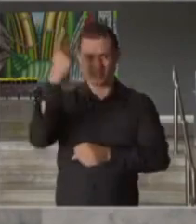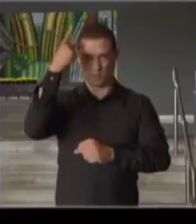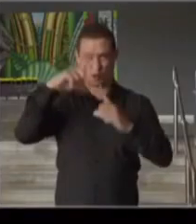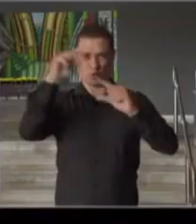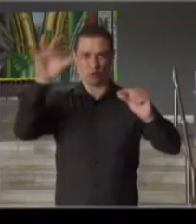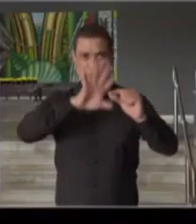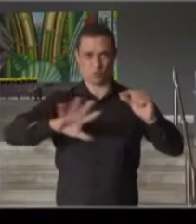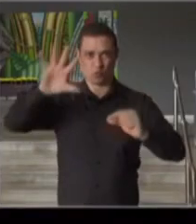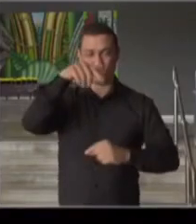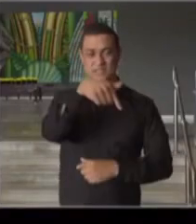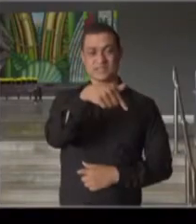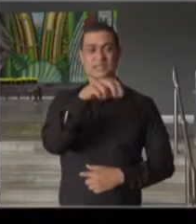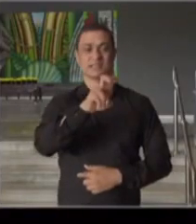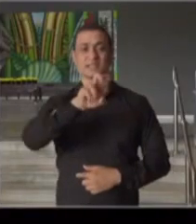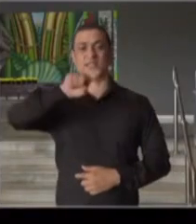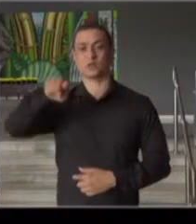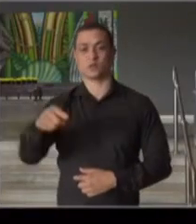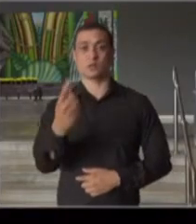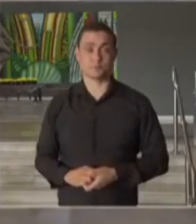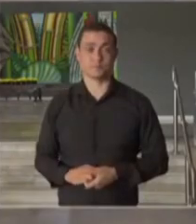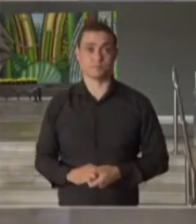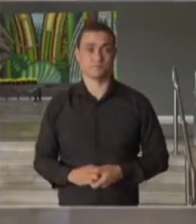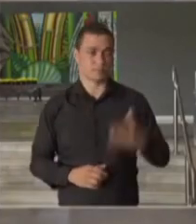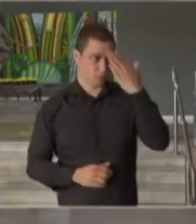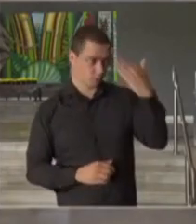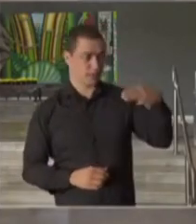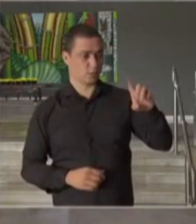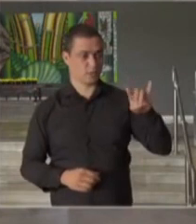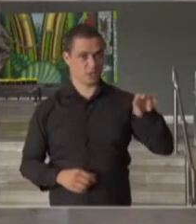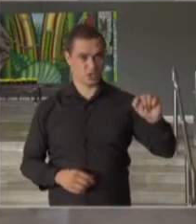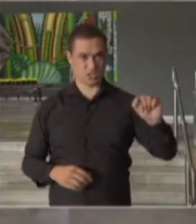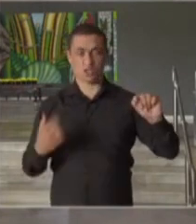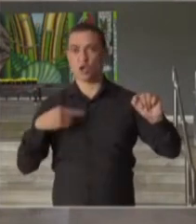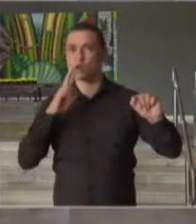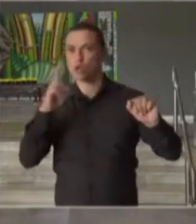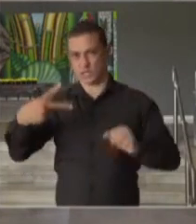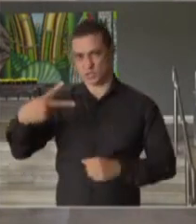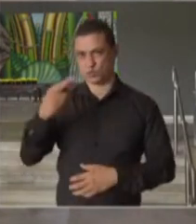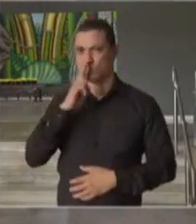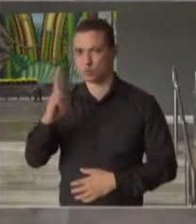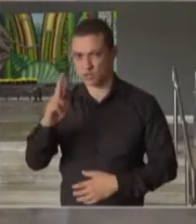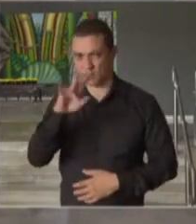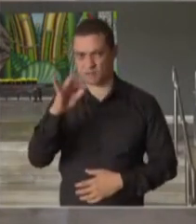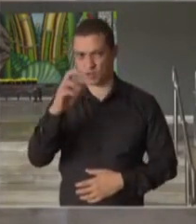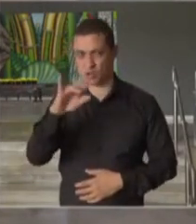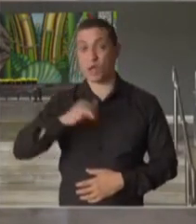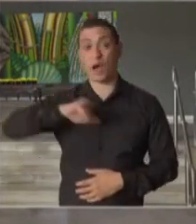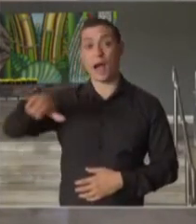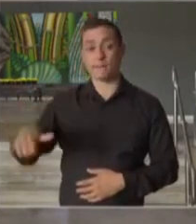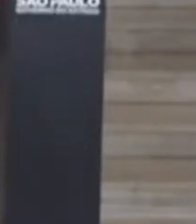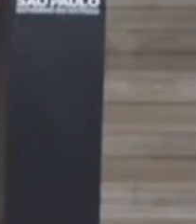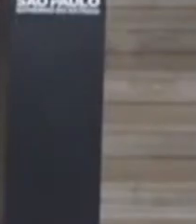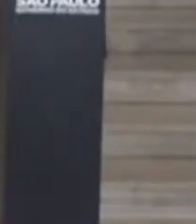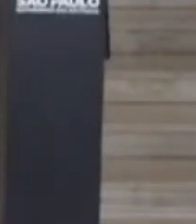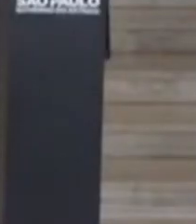Estado em 75,3%. Shoppings, academias, restaurantes, bares e comércios não podem funcionar.